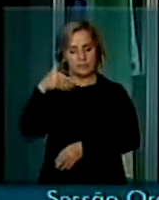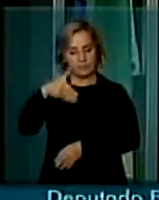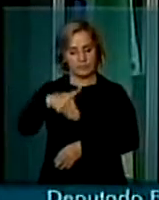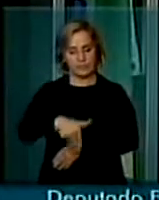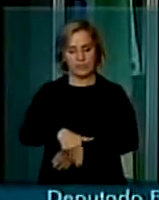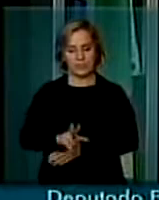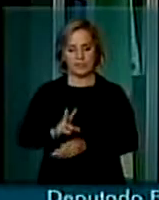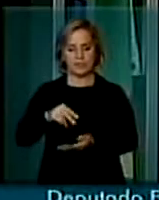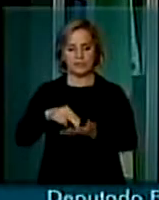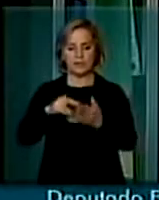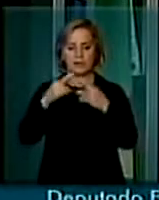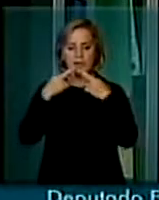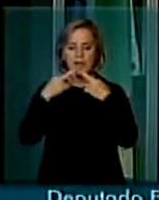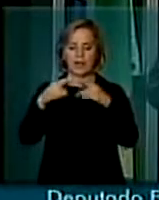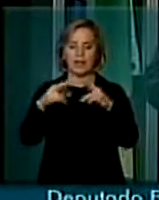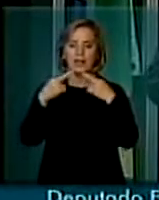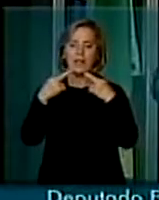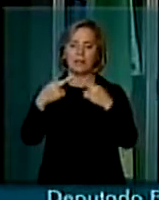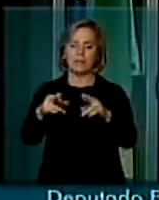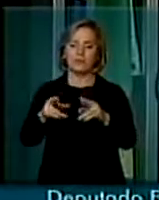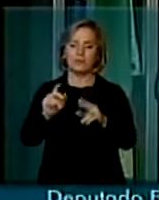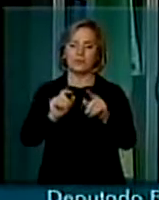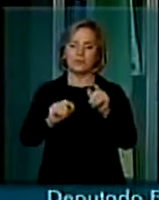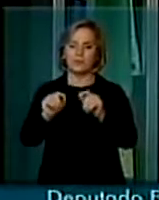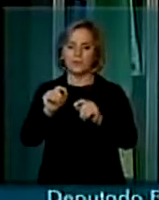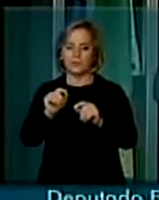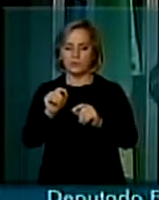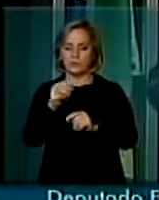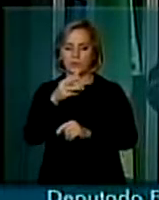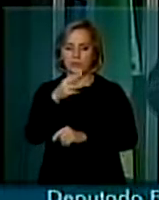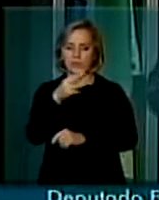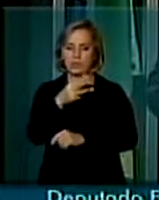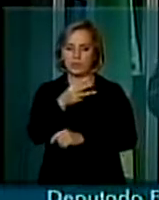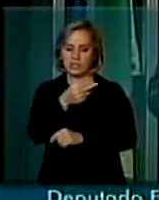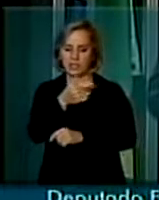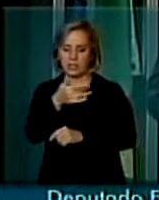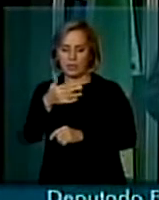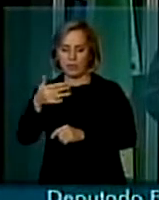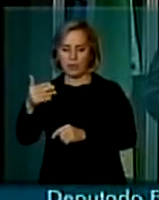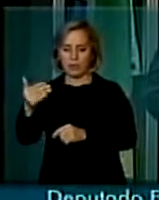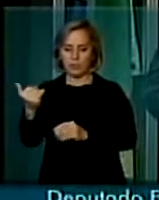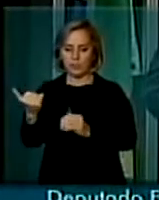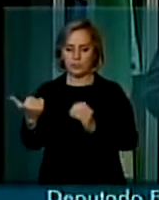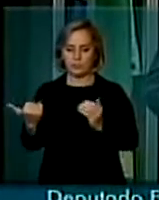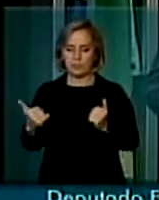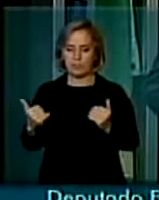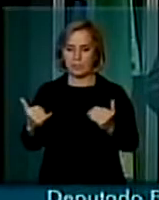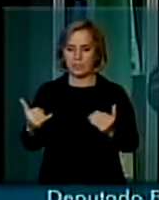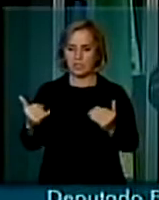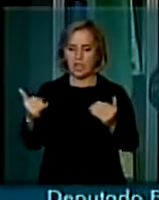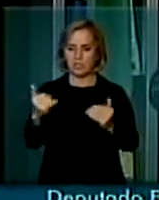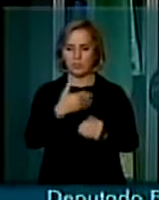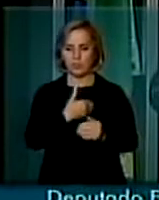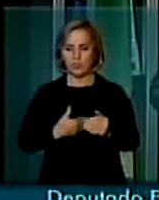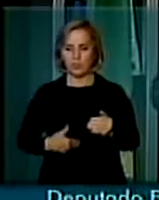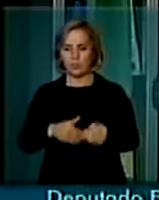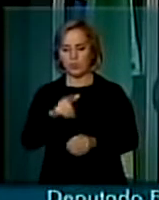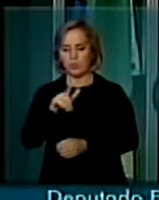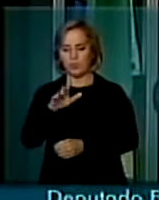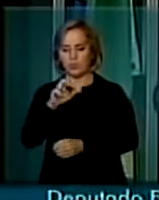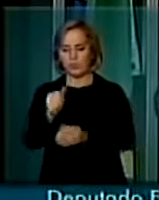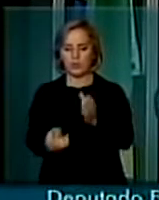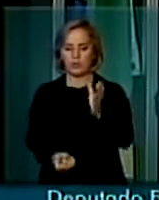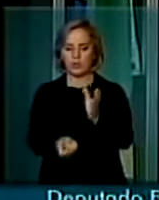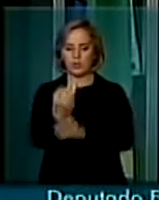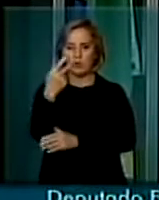reclamando dos 30 e poucos ministérios que o governo Lula criou nesse